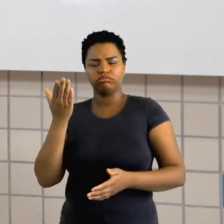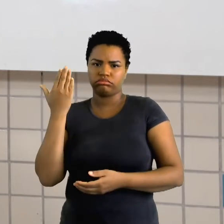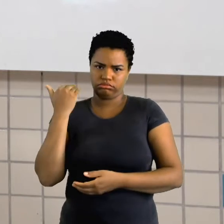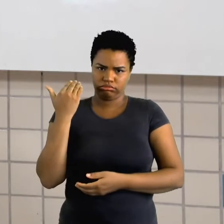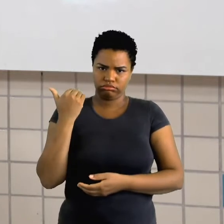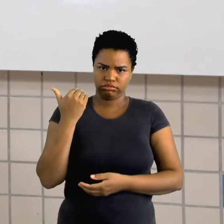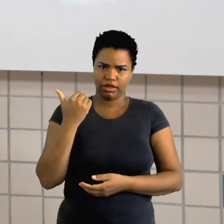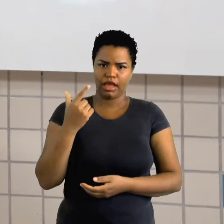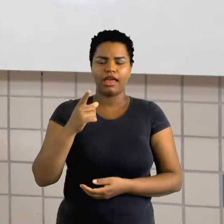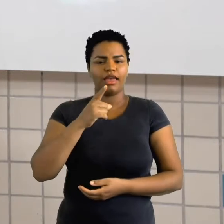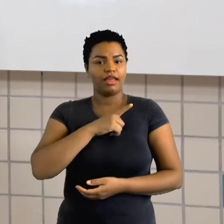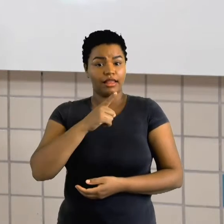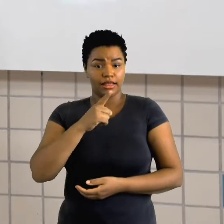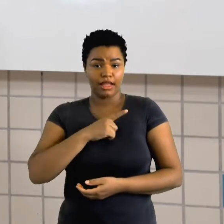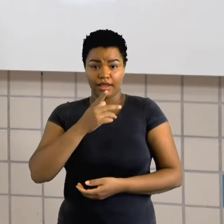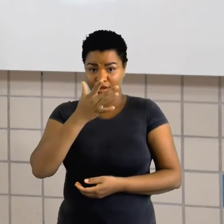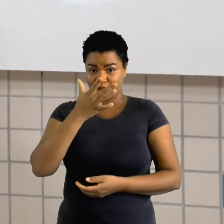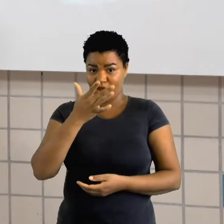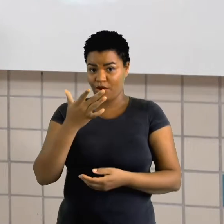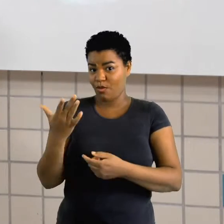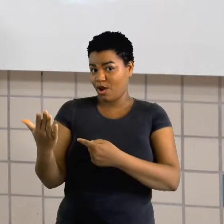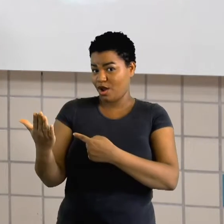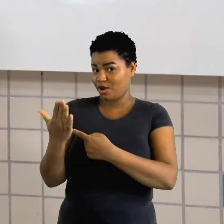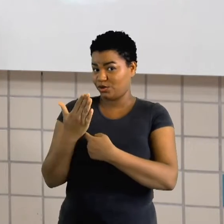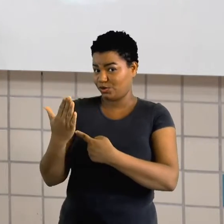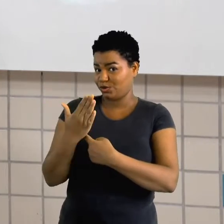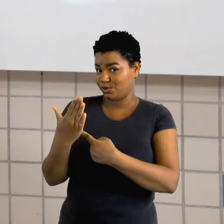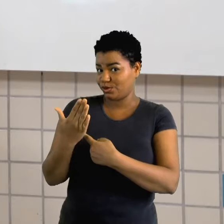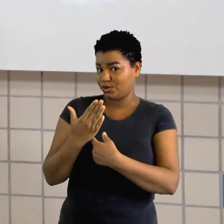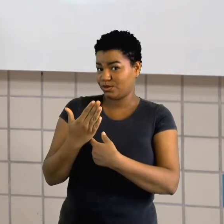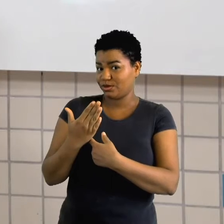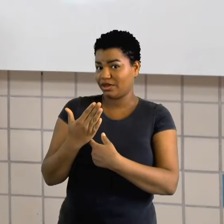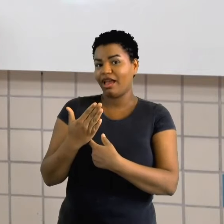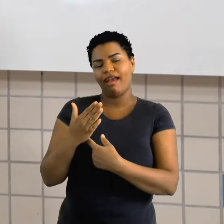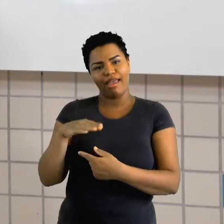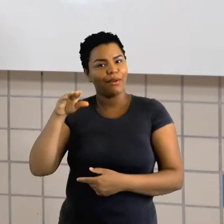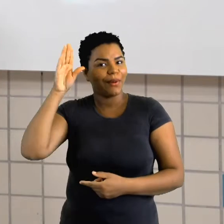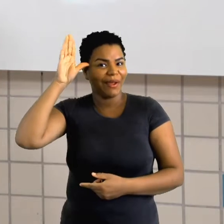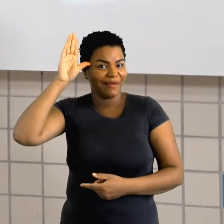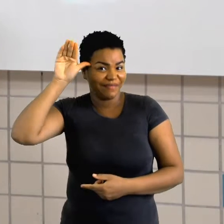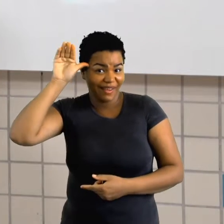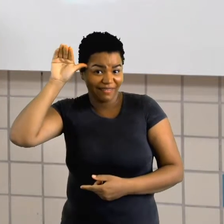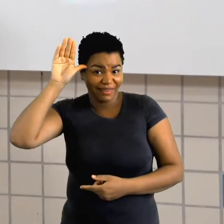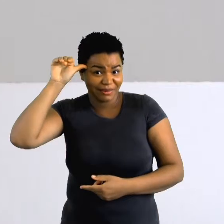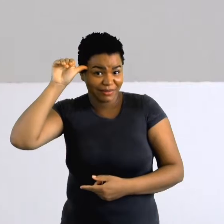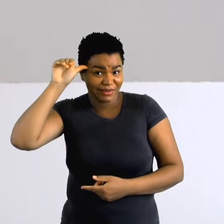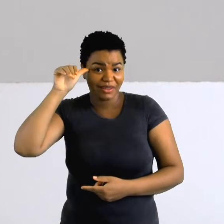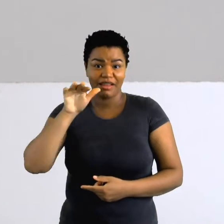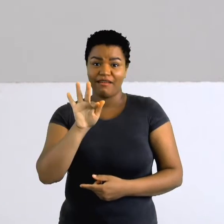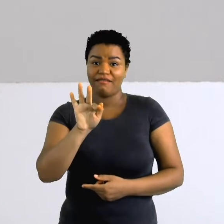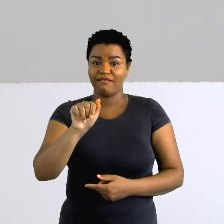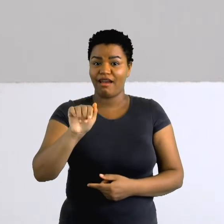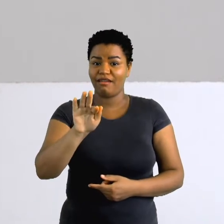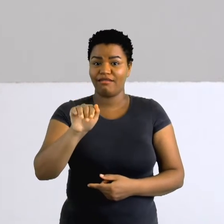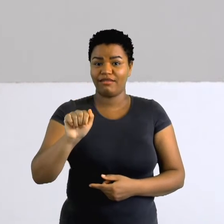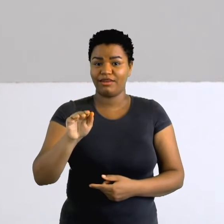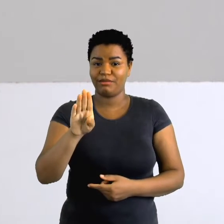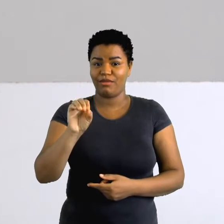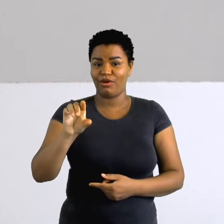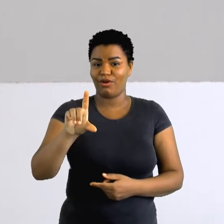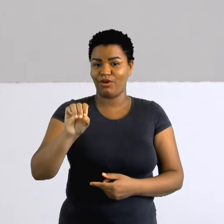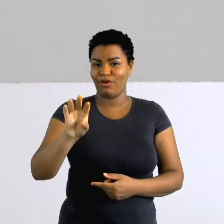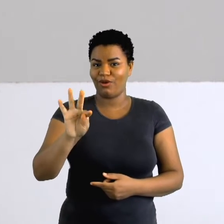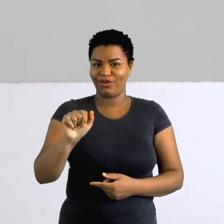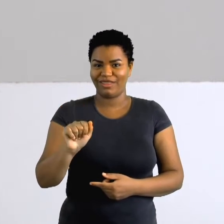ajudante que participará comigo das aulas. O nome dela é Fava de Belota. Fava, cadê você? Olá, olá